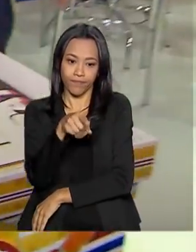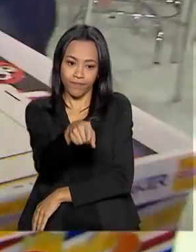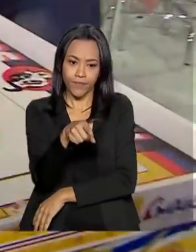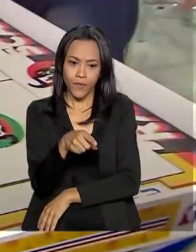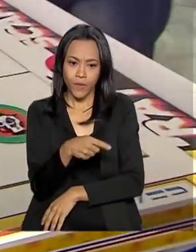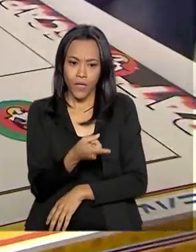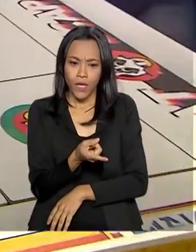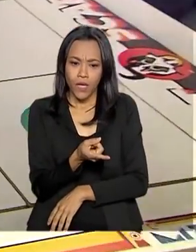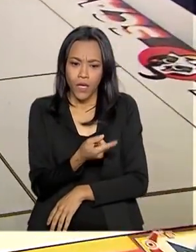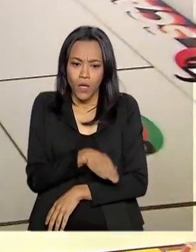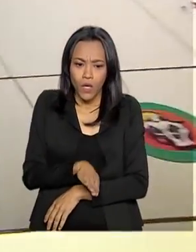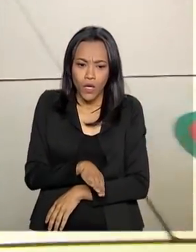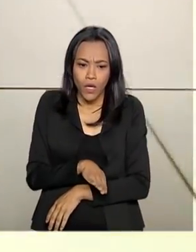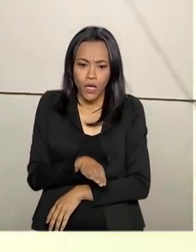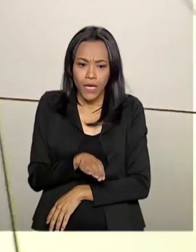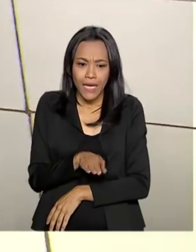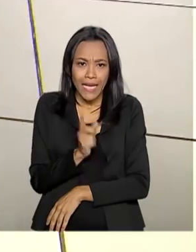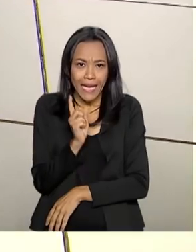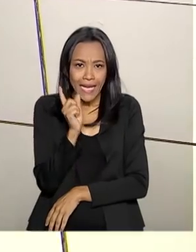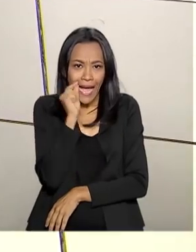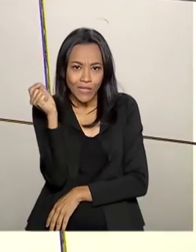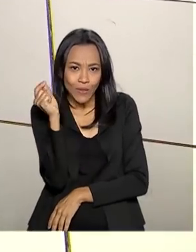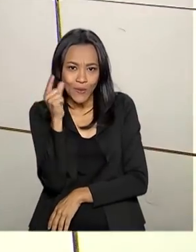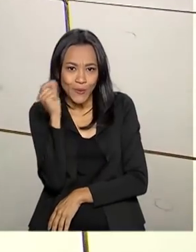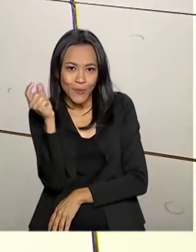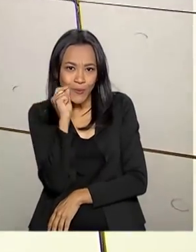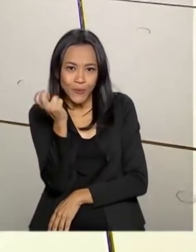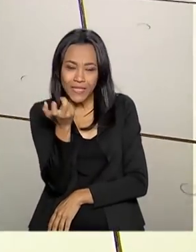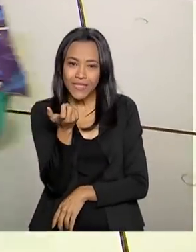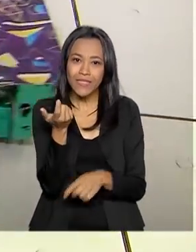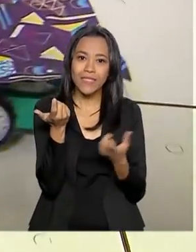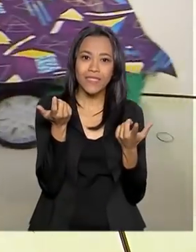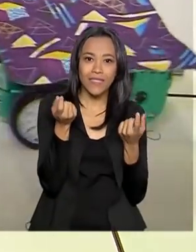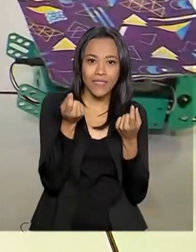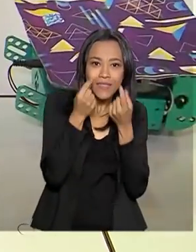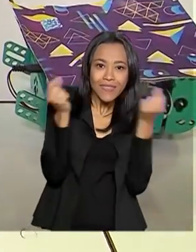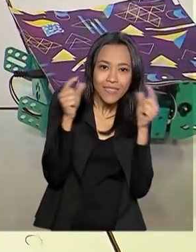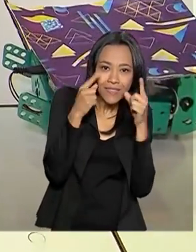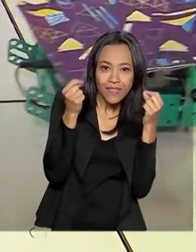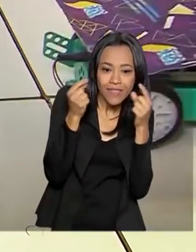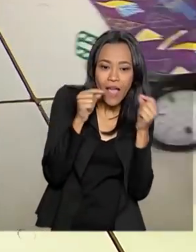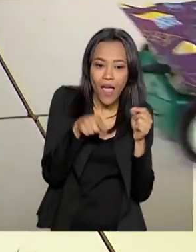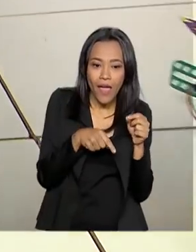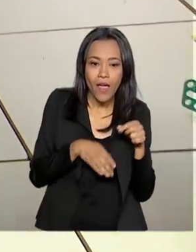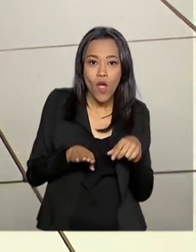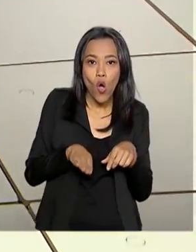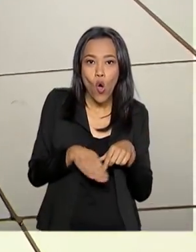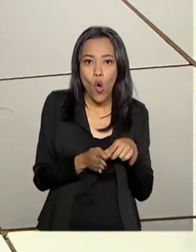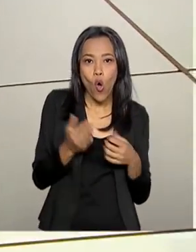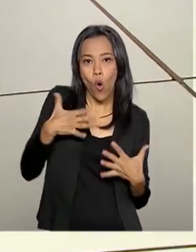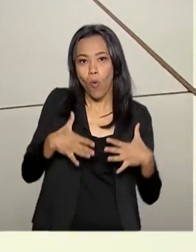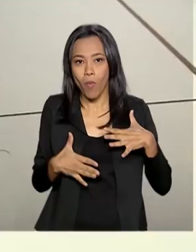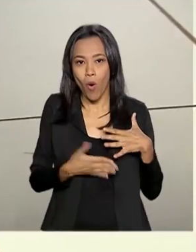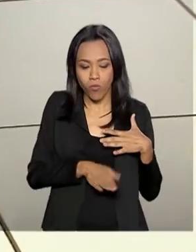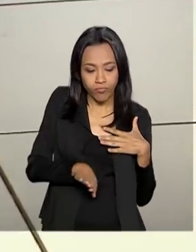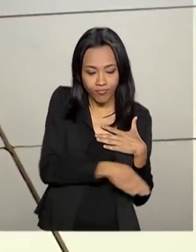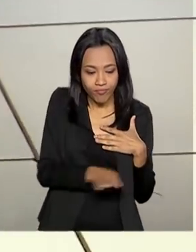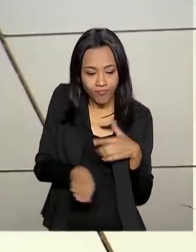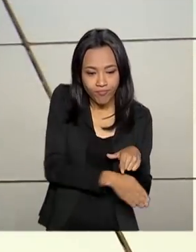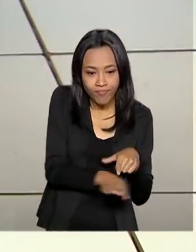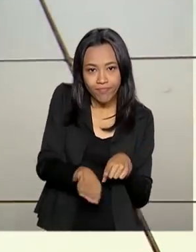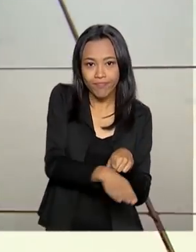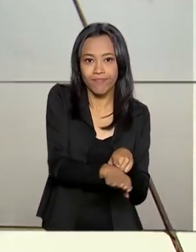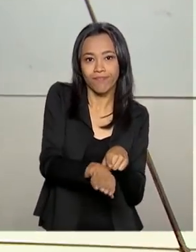corrida entre gatos e ratos, que na verdade são representados aí na forma de robôs. É um jeito de introduzir a